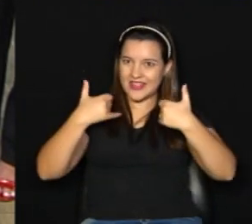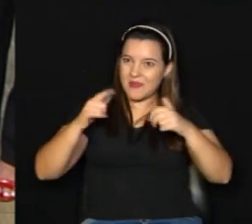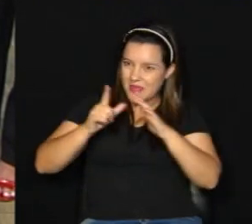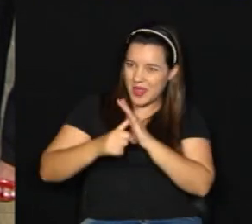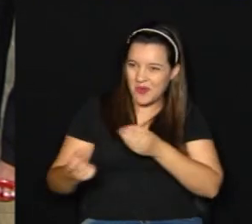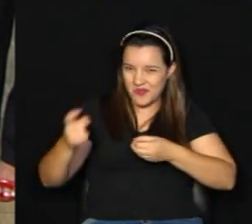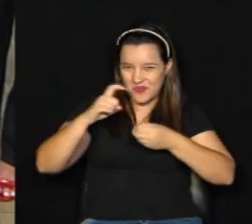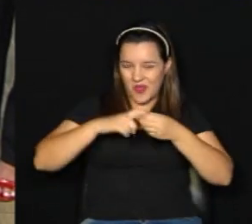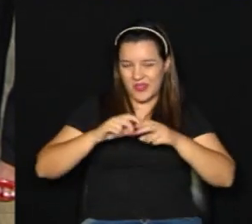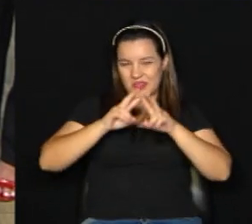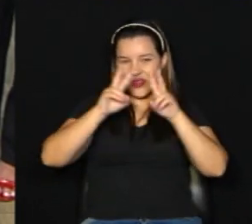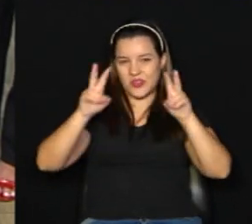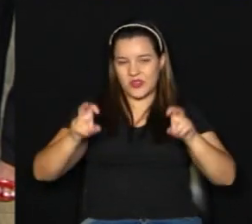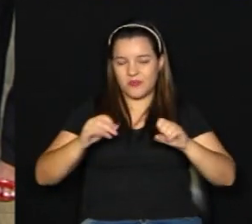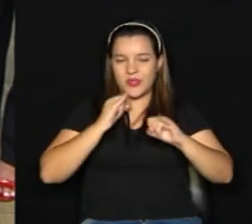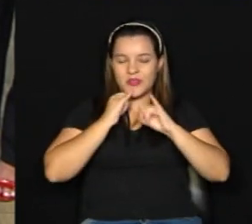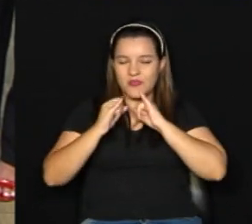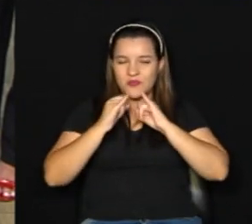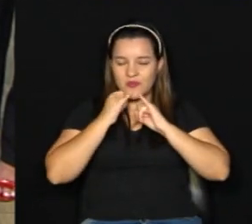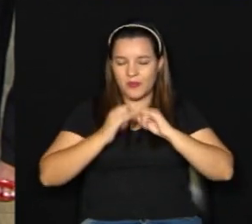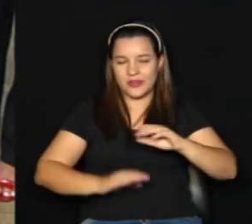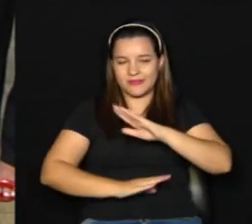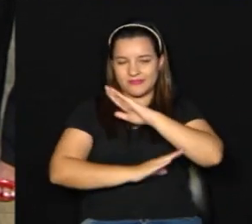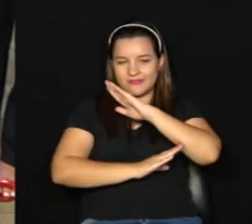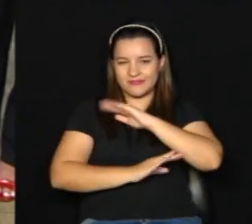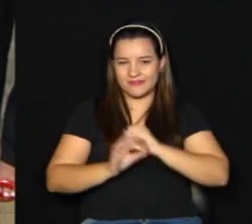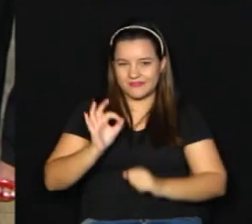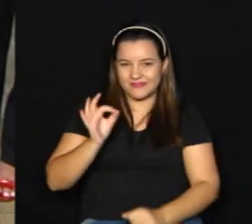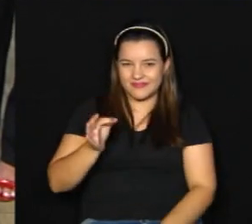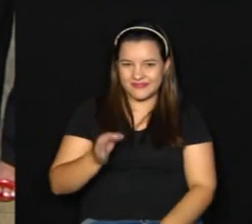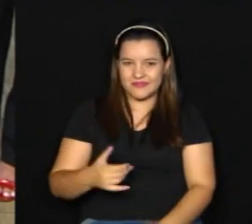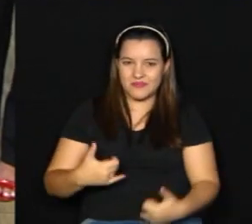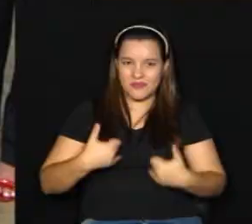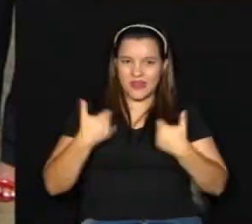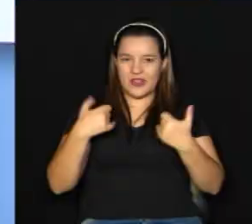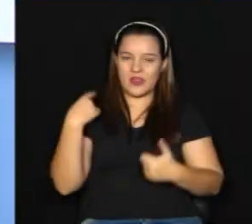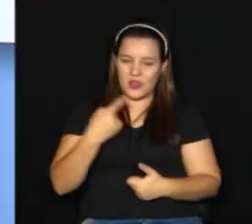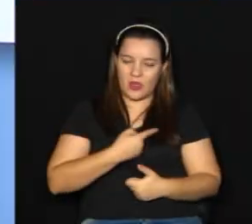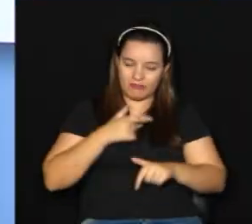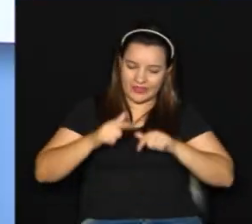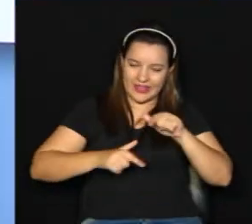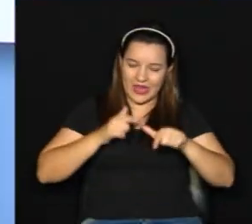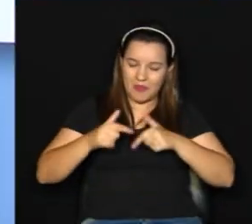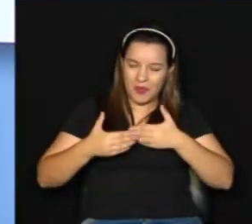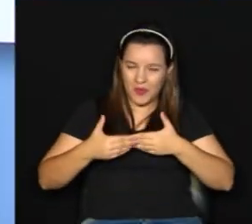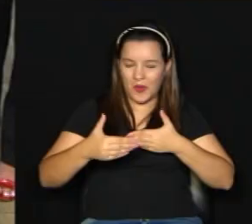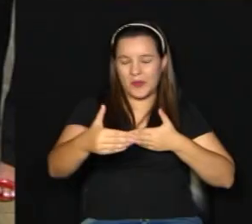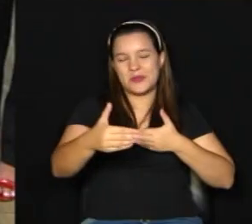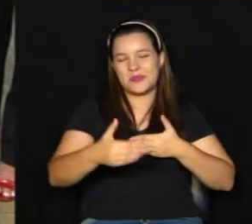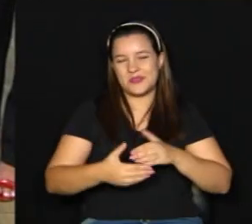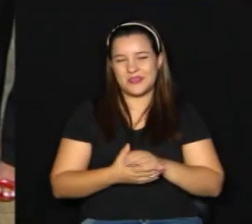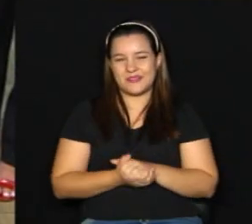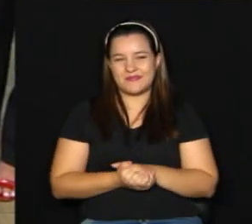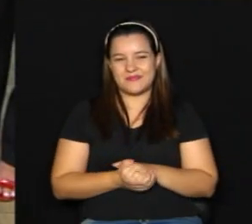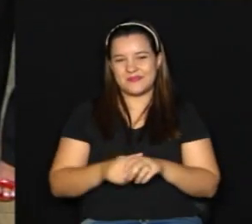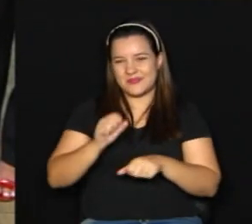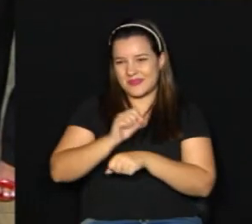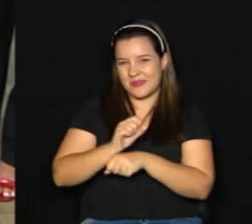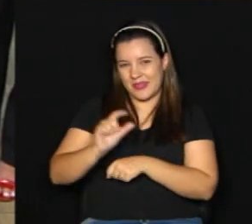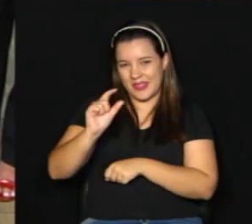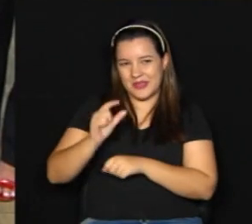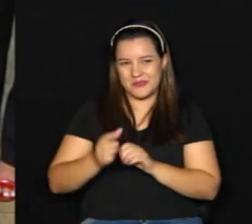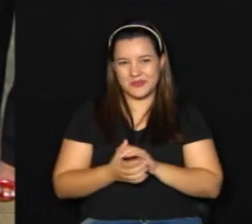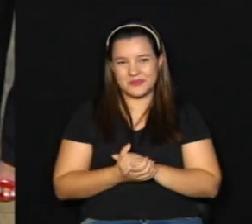pouco com as notícias do Legislativo aqui da Câmara. Isso mesmo, que é o aniversário, mas a gente continua trabalhando bastante. Exatamente, até daqui a pouco então.